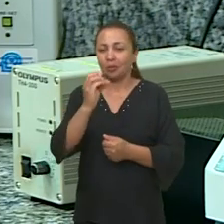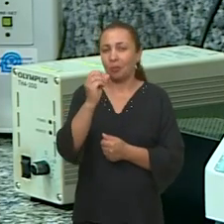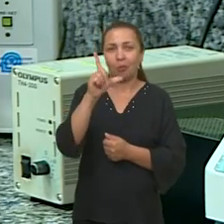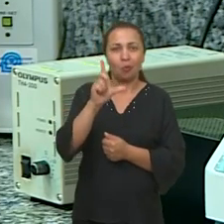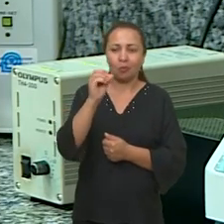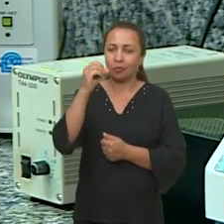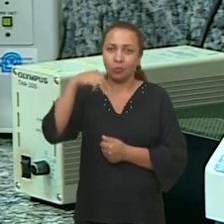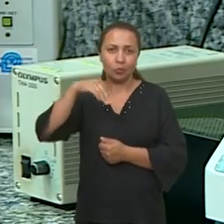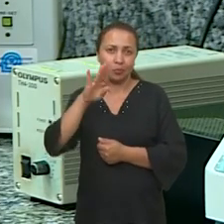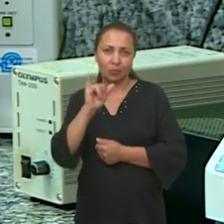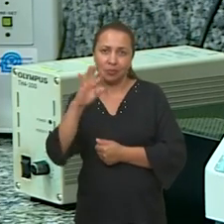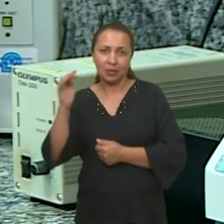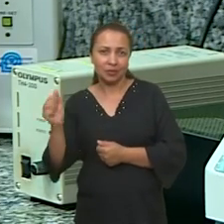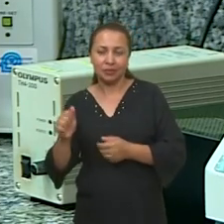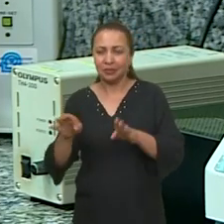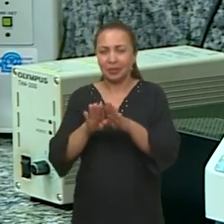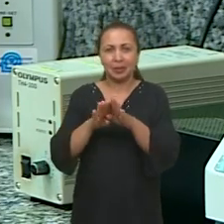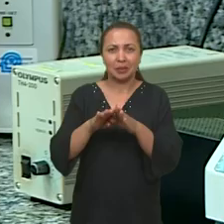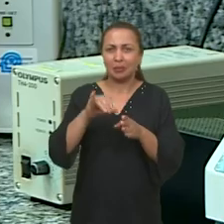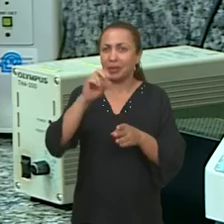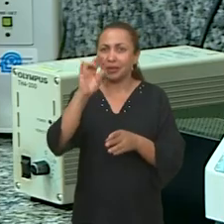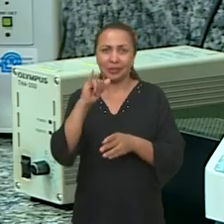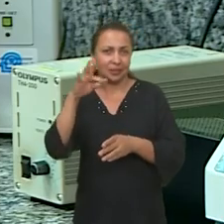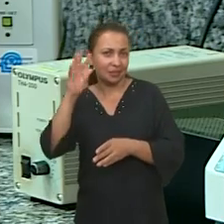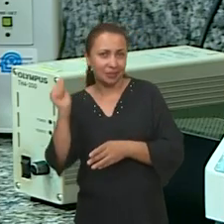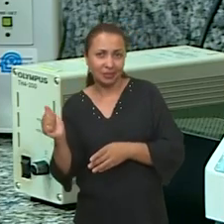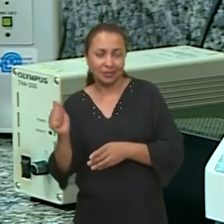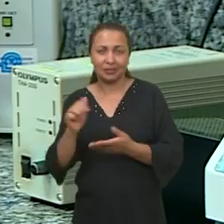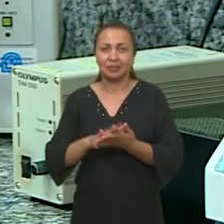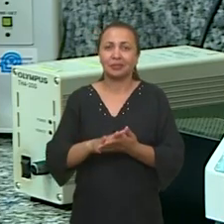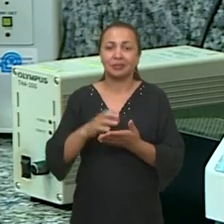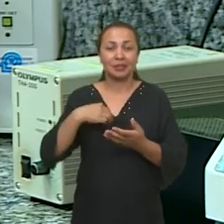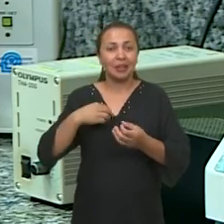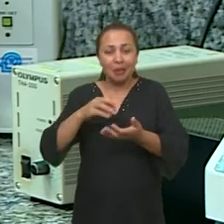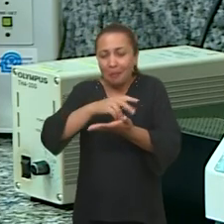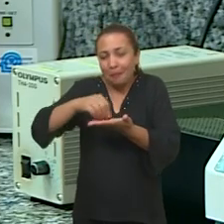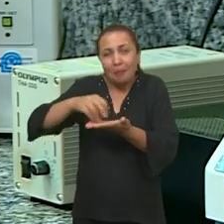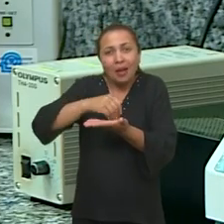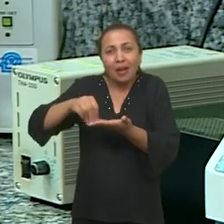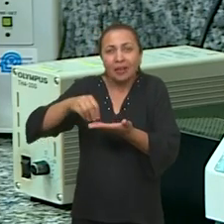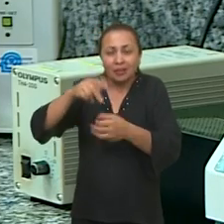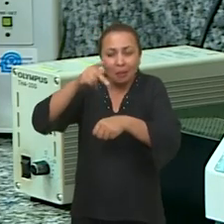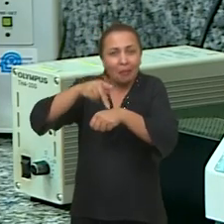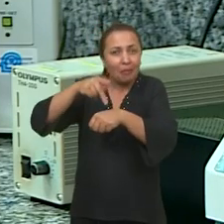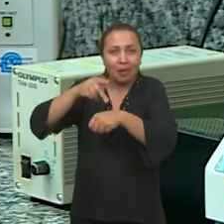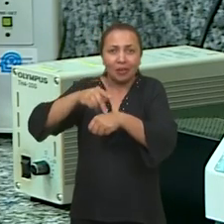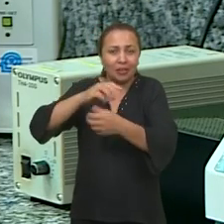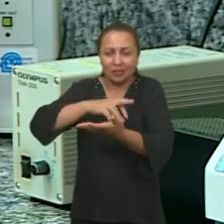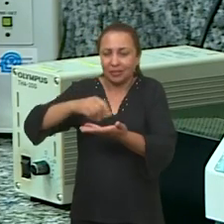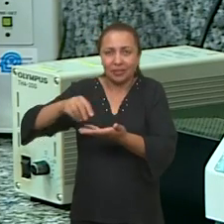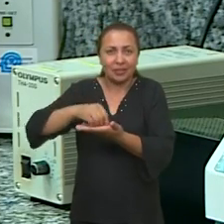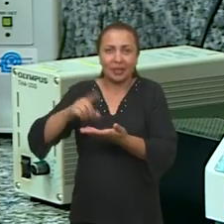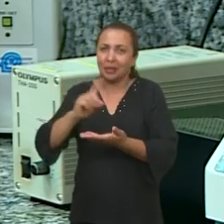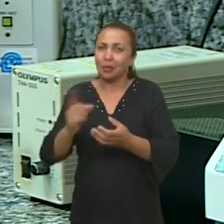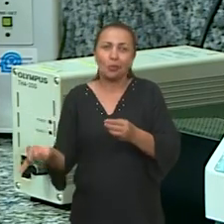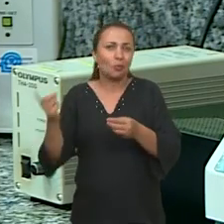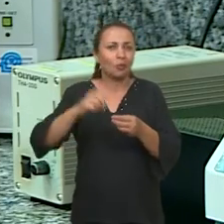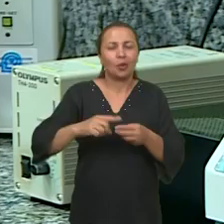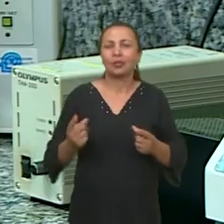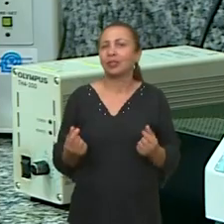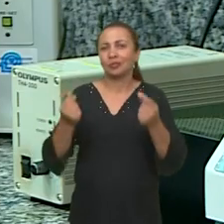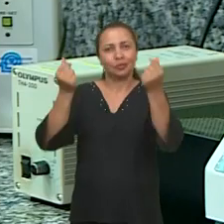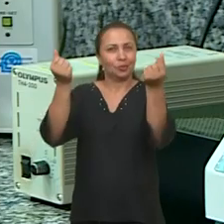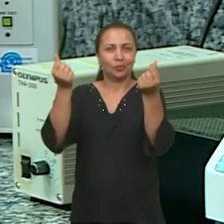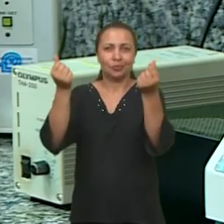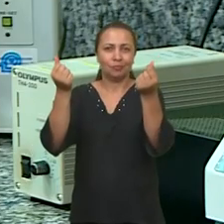tantalita columbita e alguma coisa de molibdenita, mas esse minério, o minério não retorna